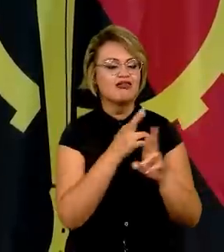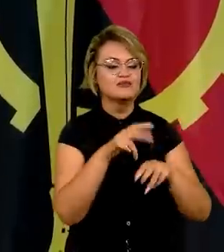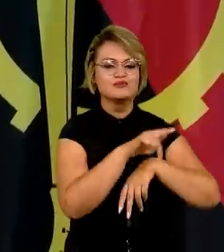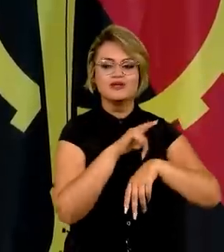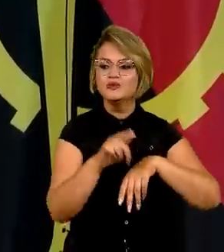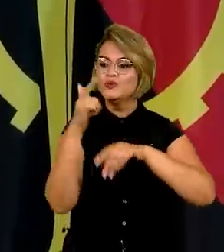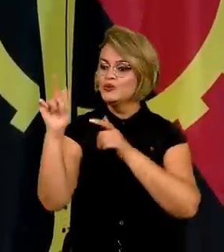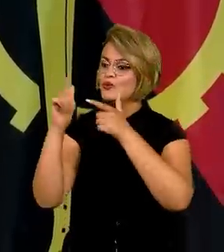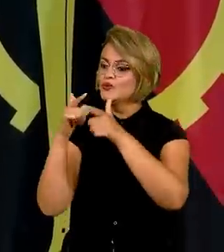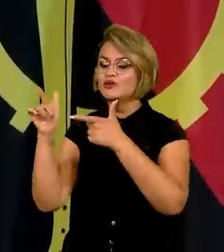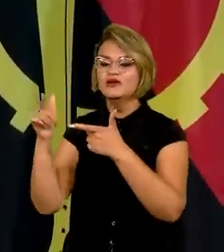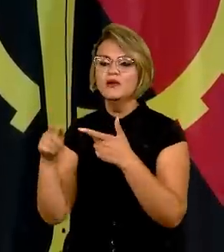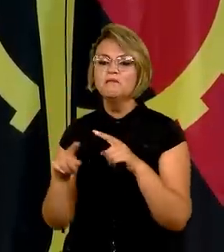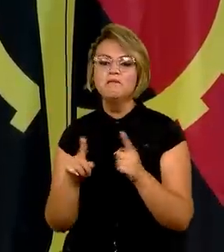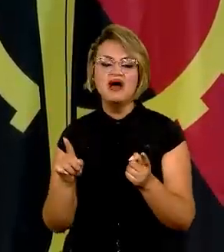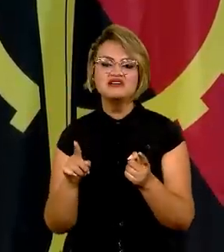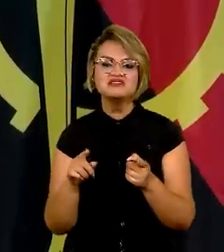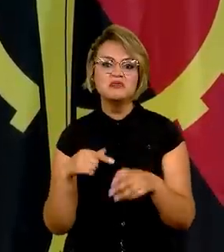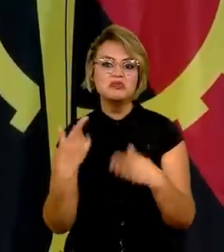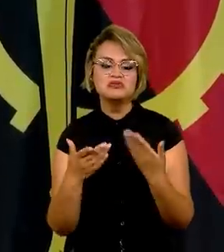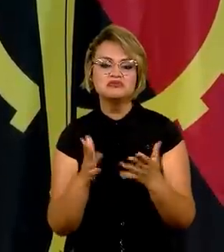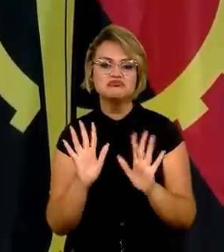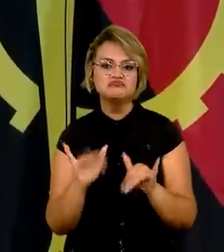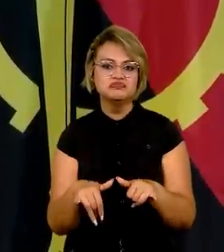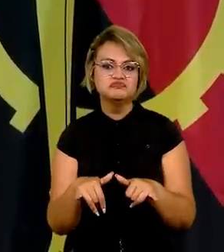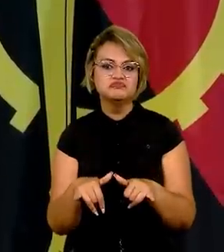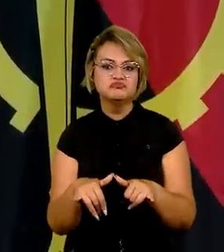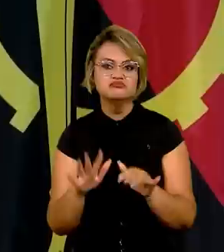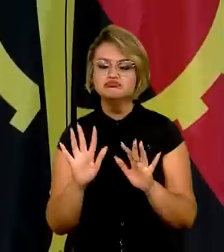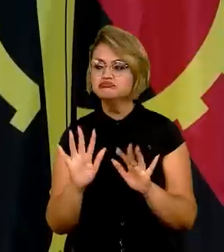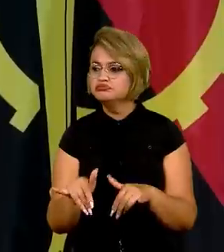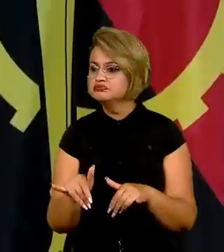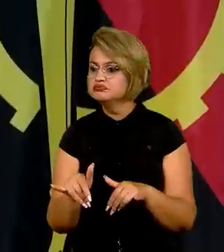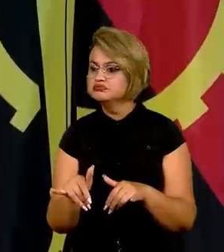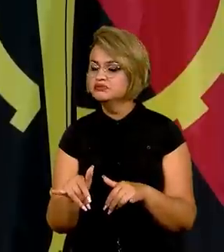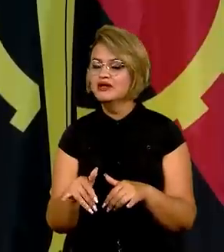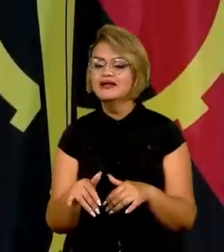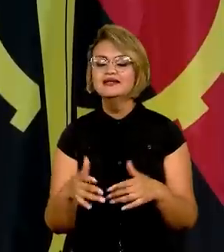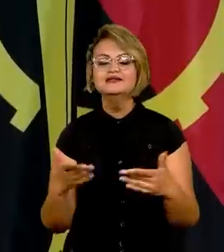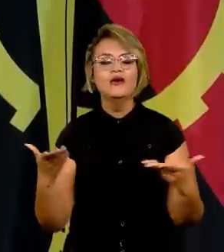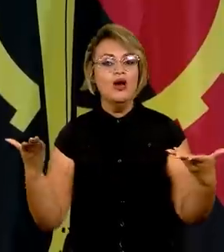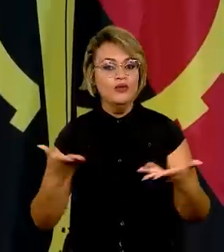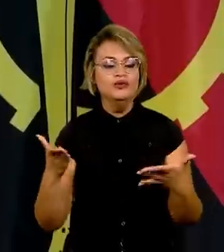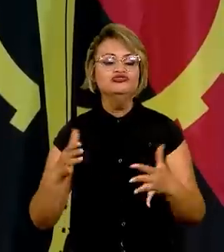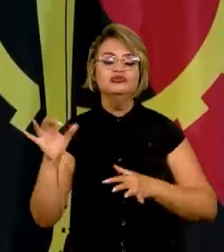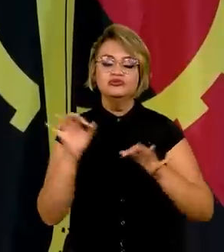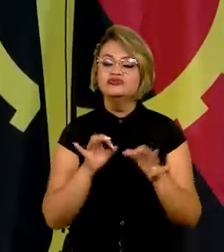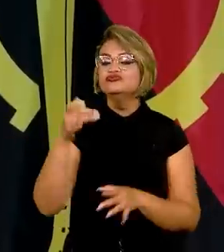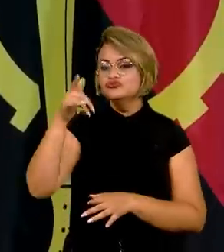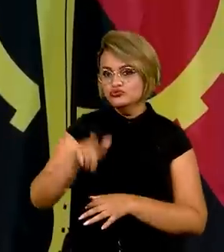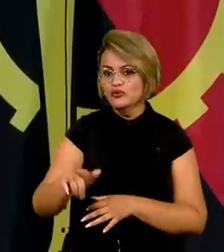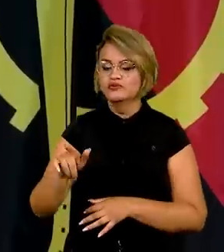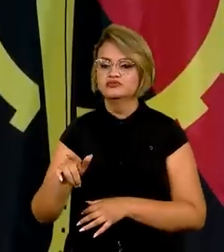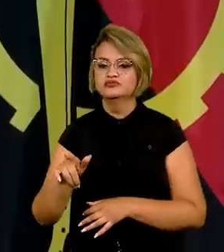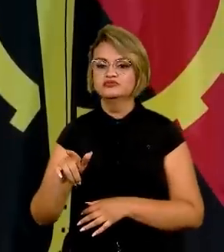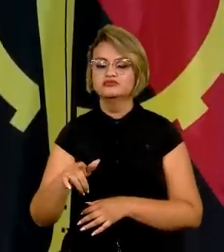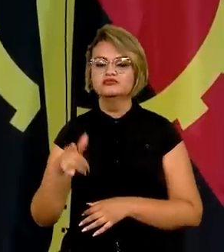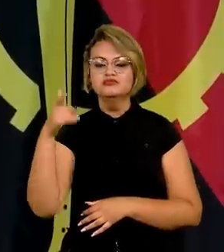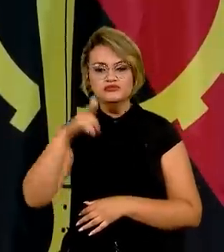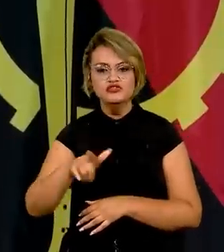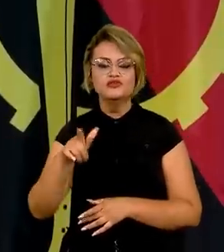isso acabou. De repente isso tudo terminou e nós estamos recomeçando a construir